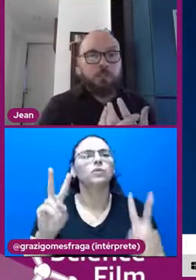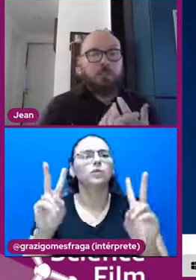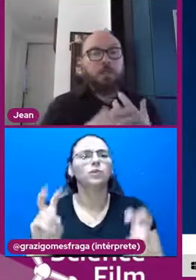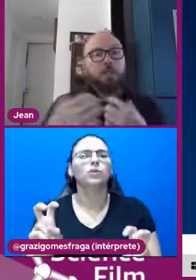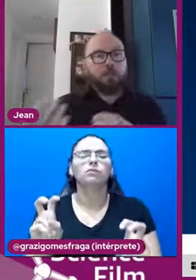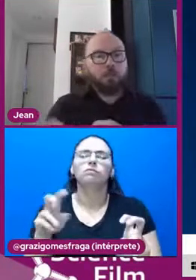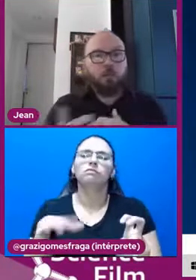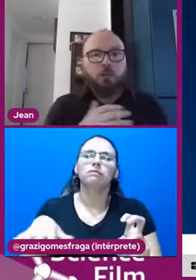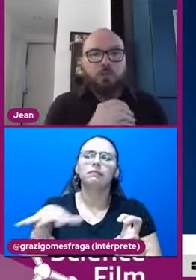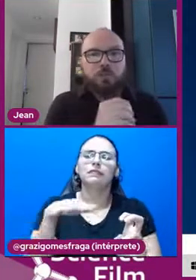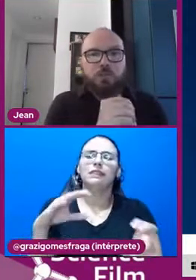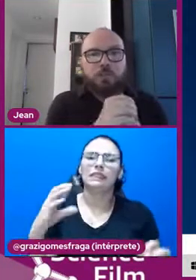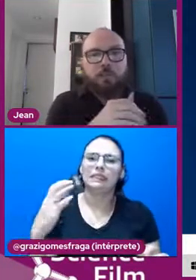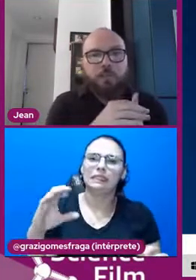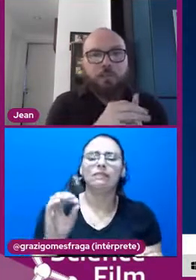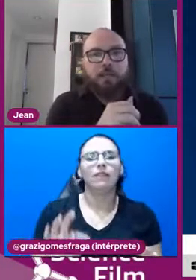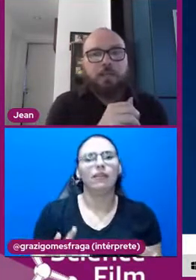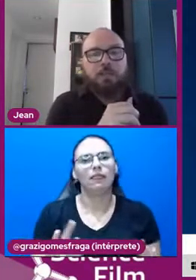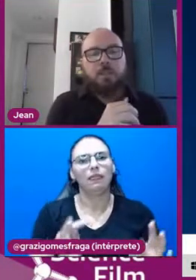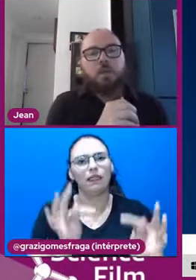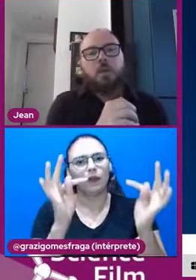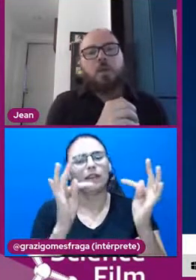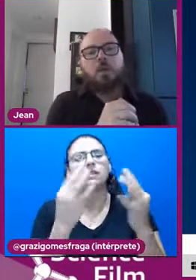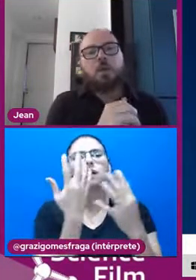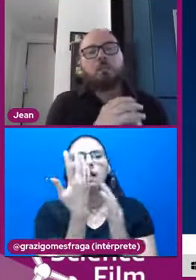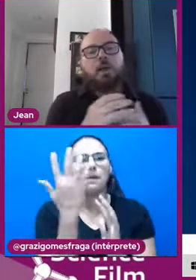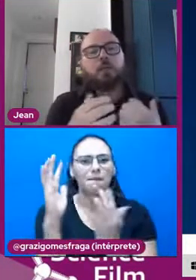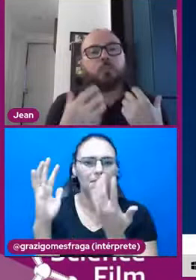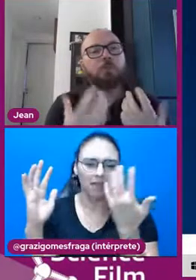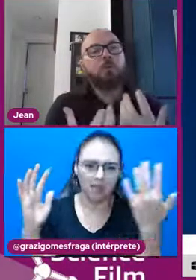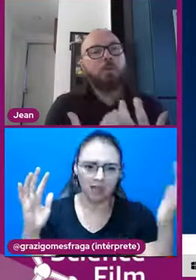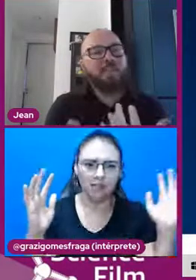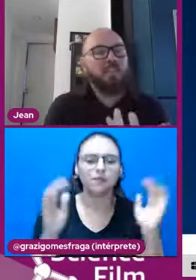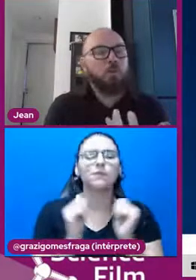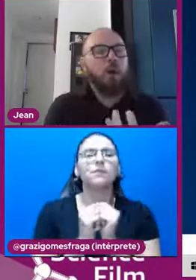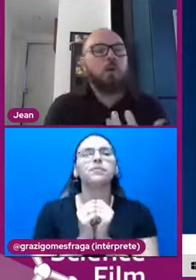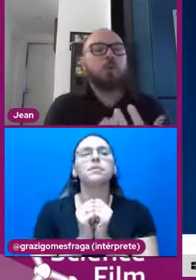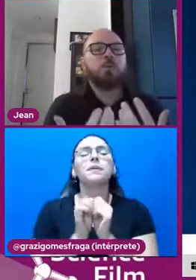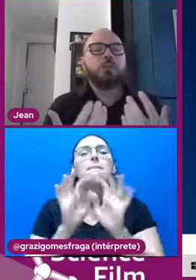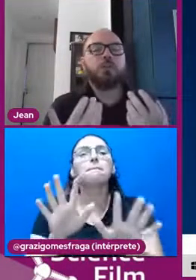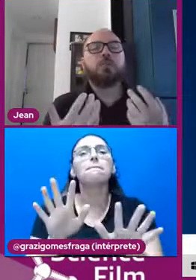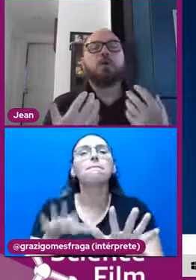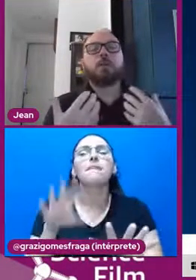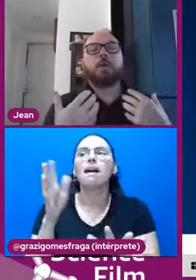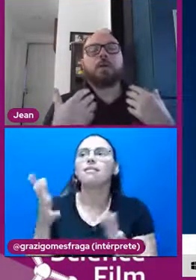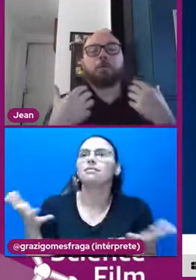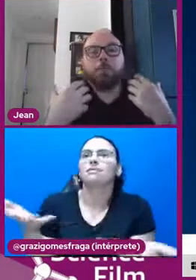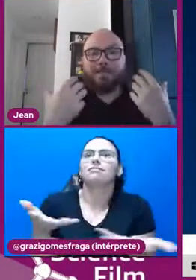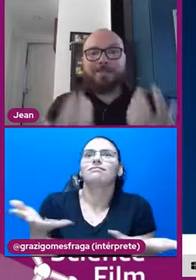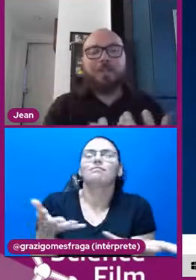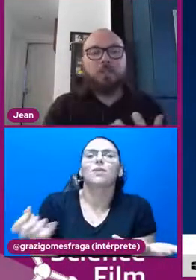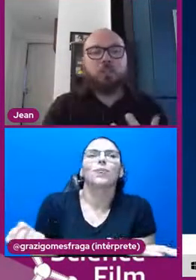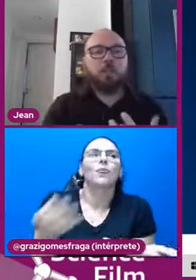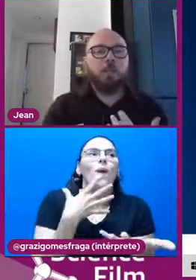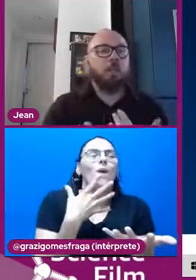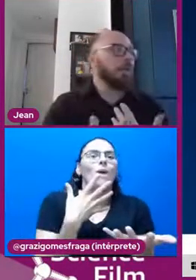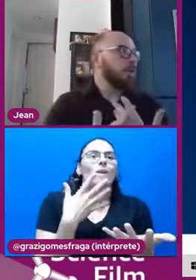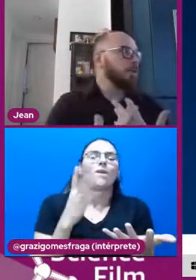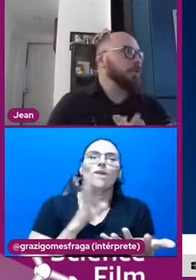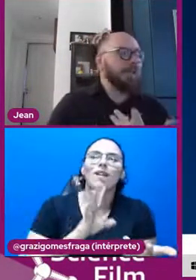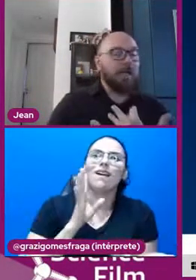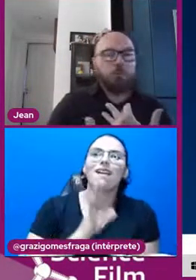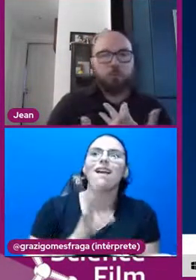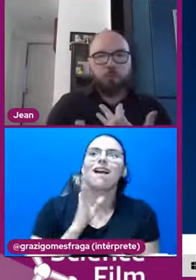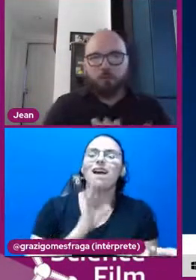científicas, tecnológicas e ambientais, mas de uma forma mais atual, de uma forma recente, né?